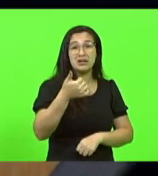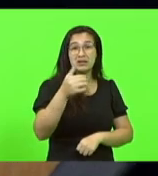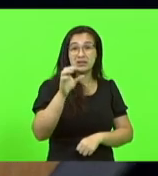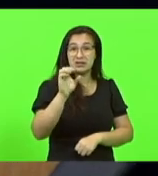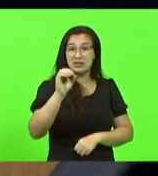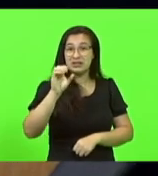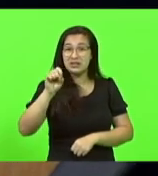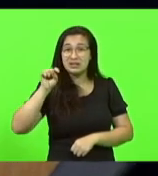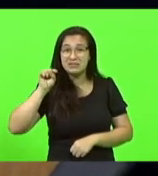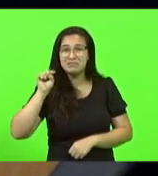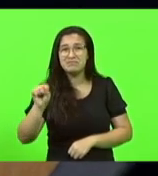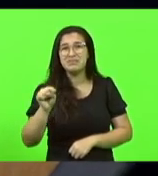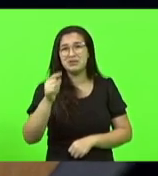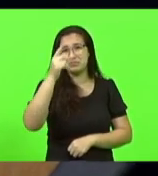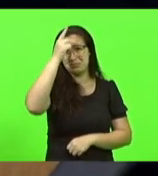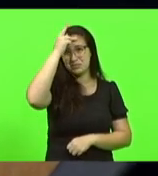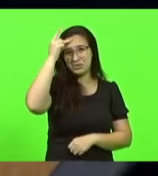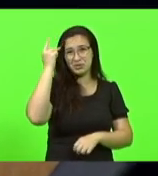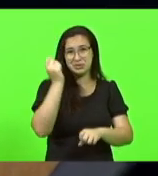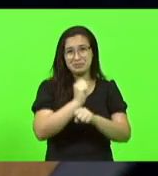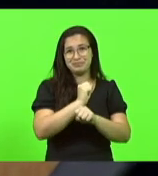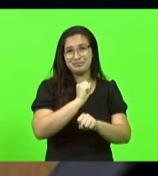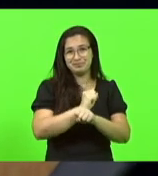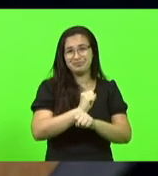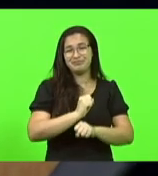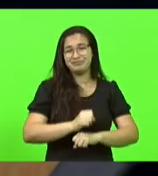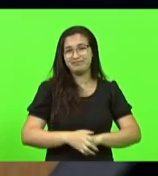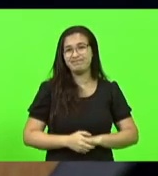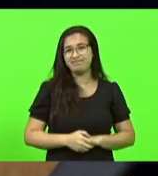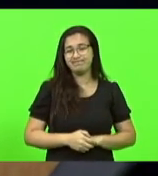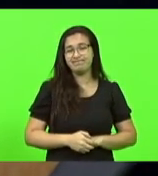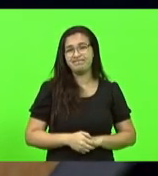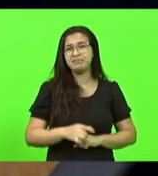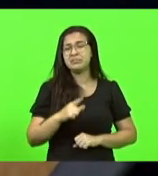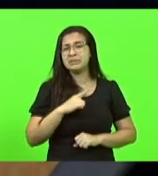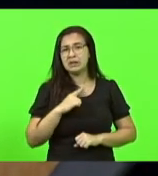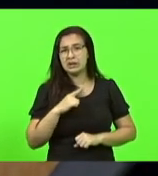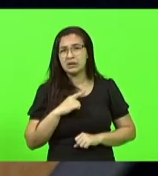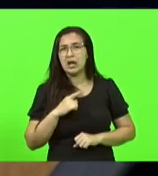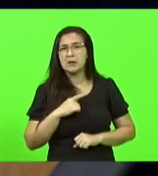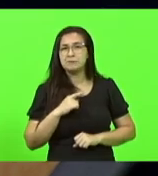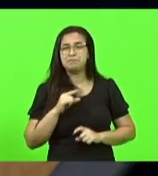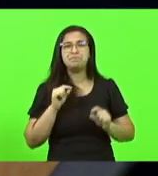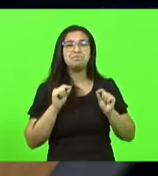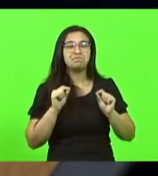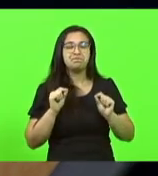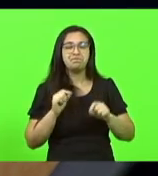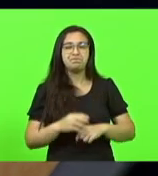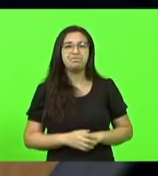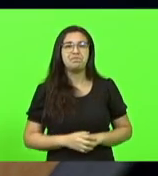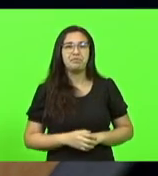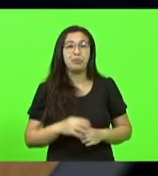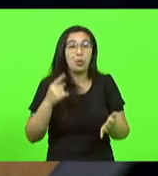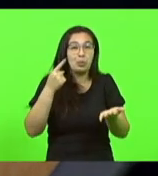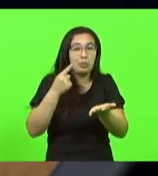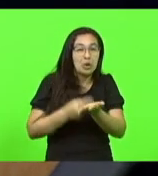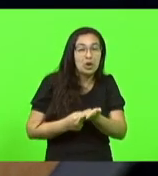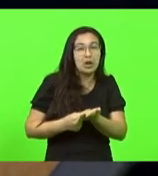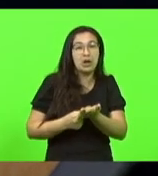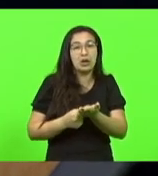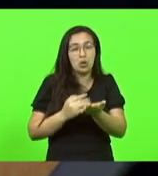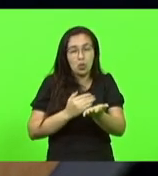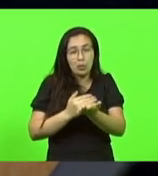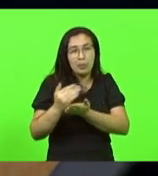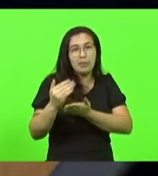Há uma promessa de que, a partir de 1º de